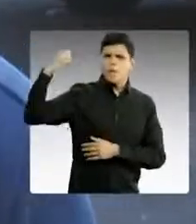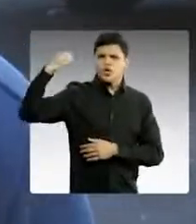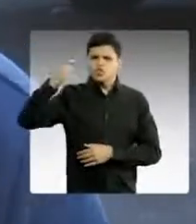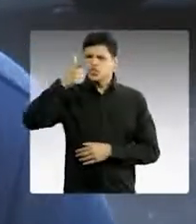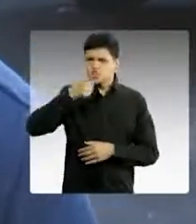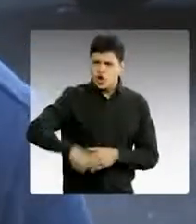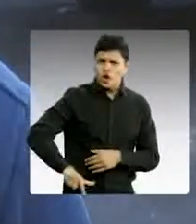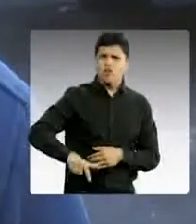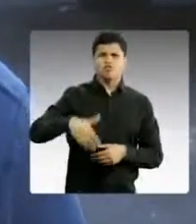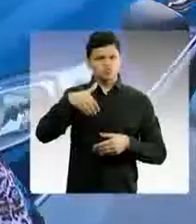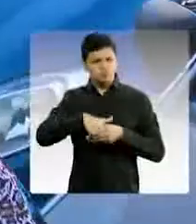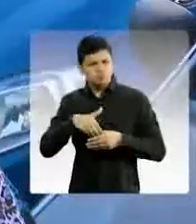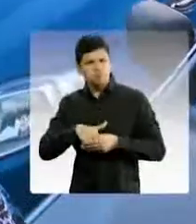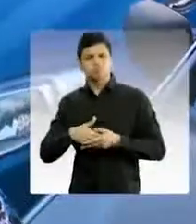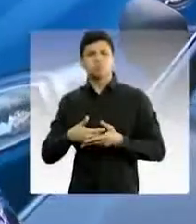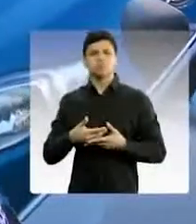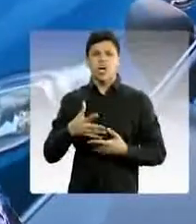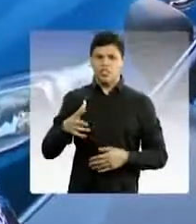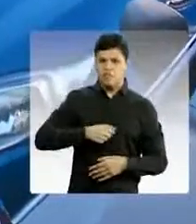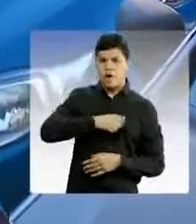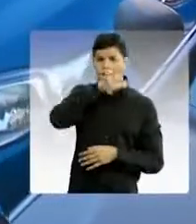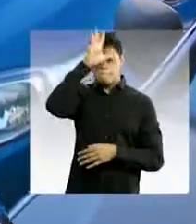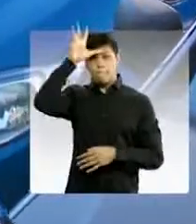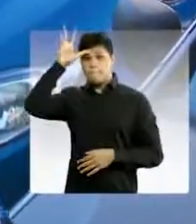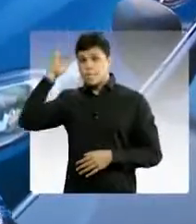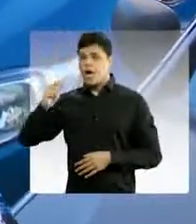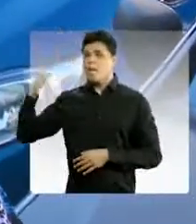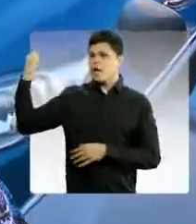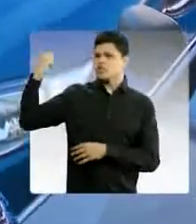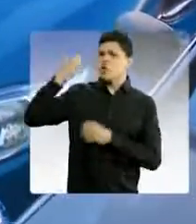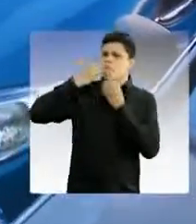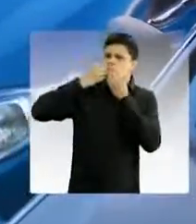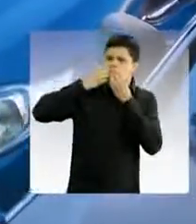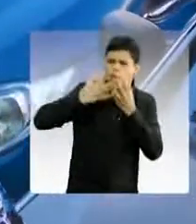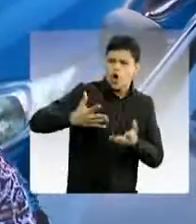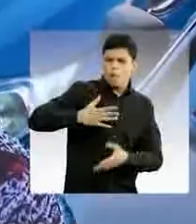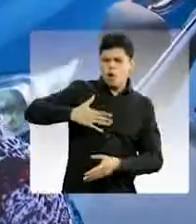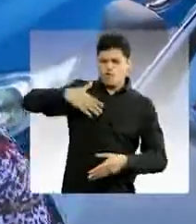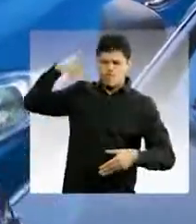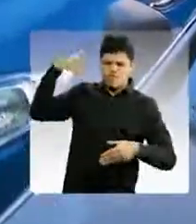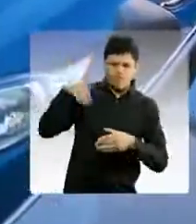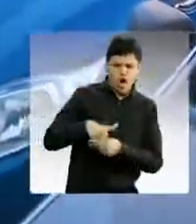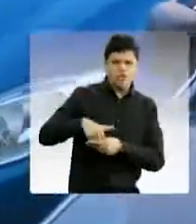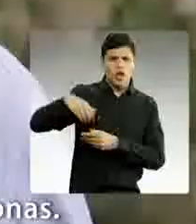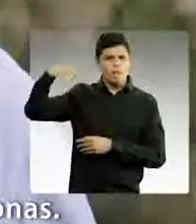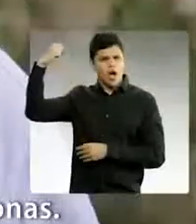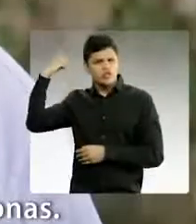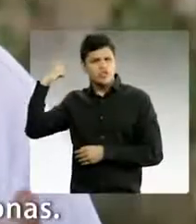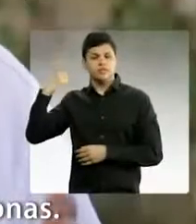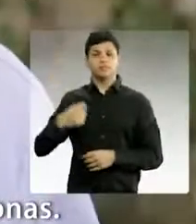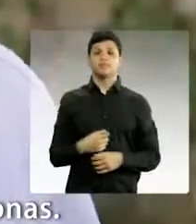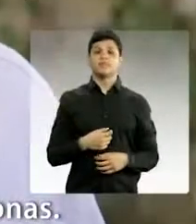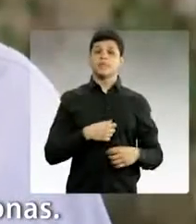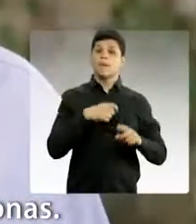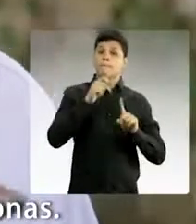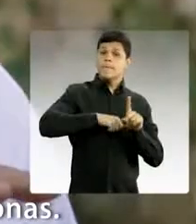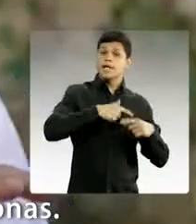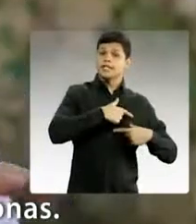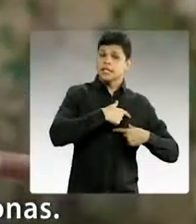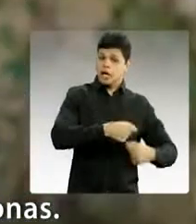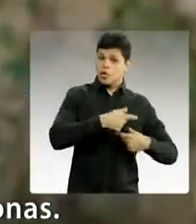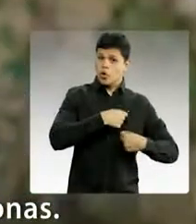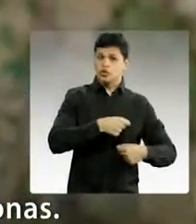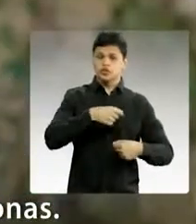com o senhor, vamos acreditar no senhor mais uma vez. Vai recuperar o estado. A amazonina é bom e meu voto é dele. Em agosto, vamos